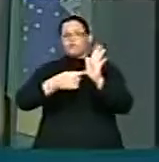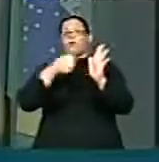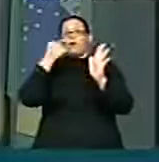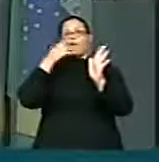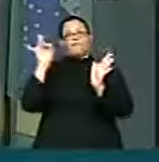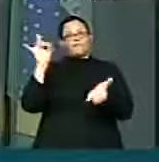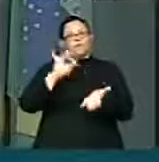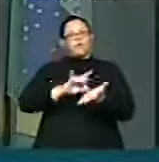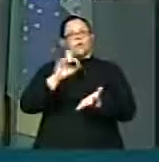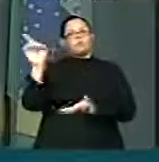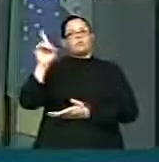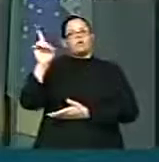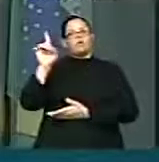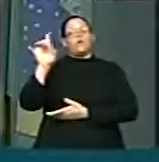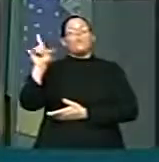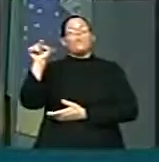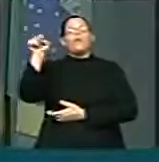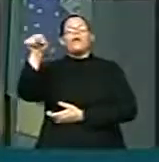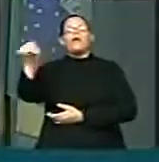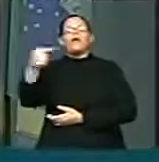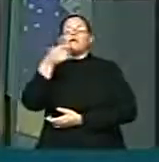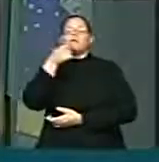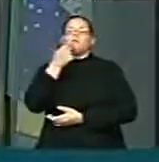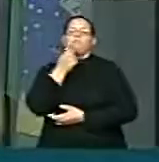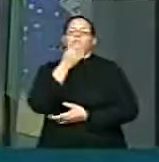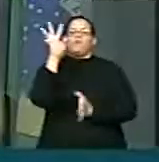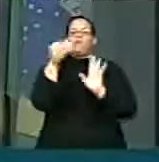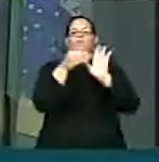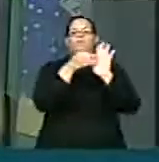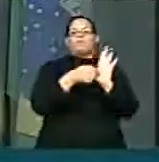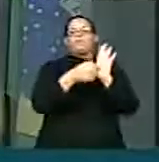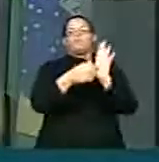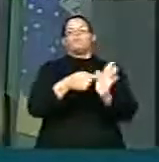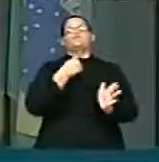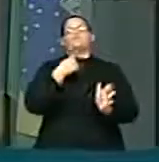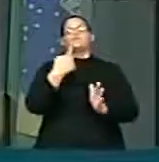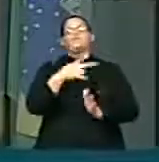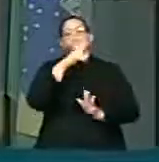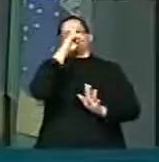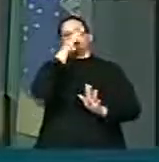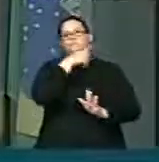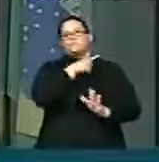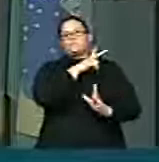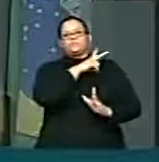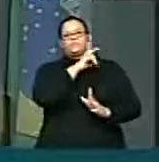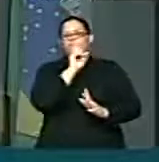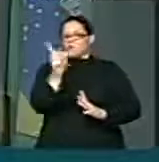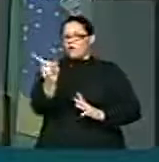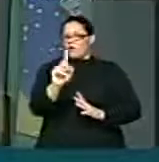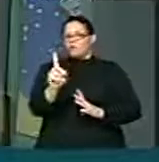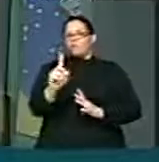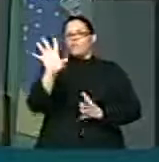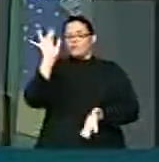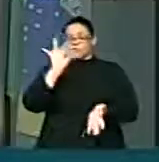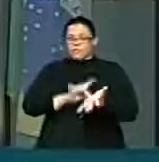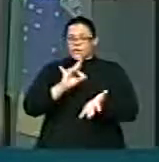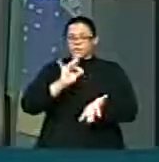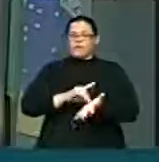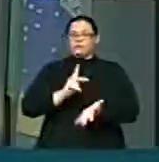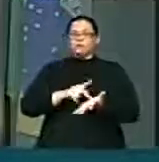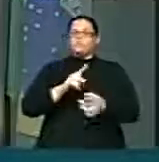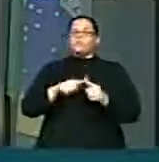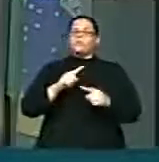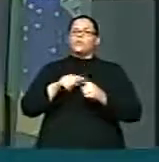não as versões que querem dar. Que veja, por que a população, muitas vezes, senhor presidente, o cidadão brasileiro não acredita em